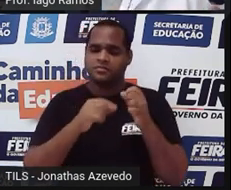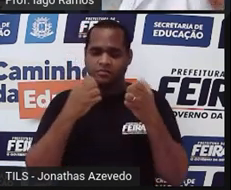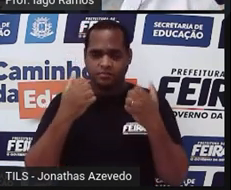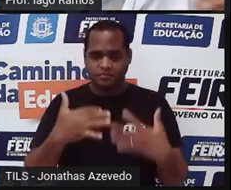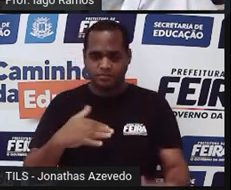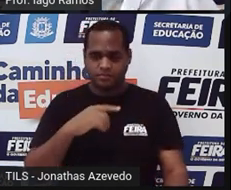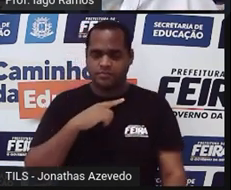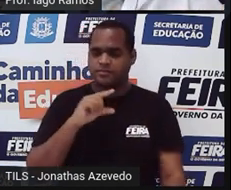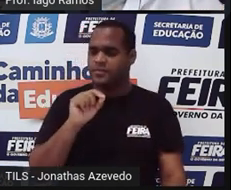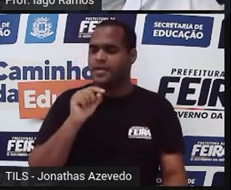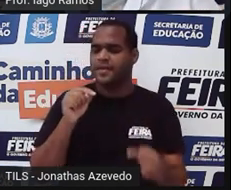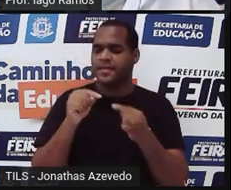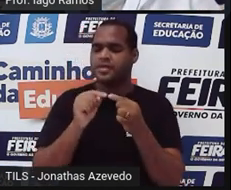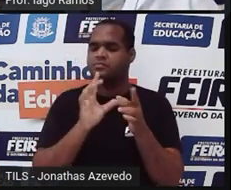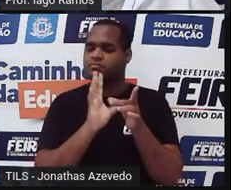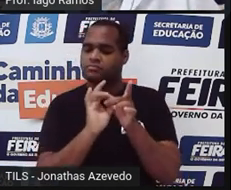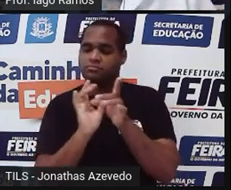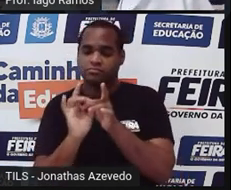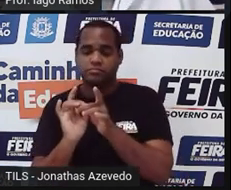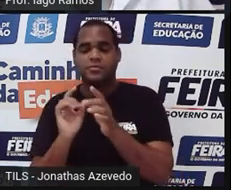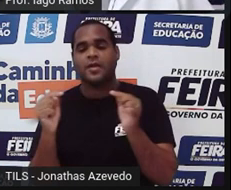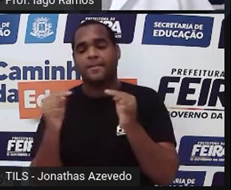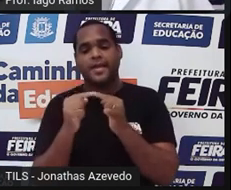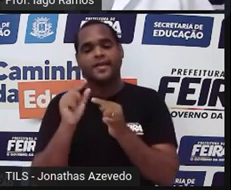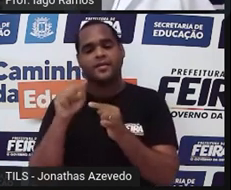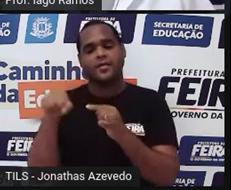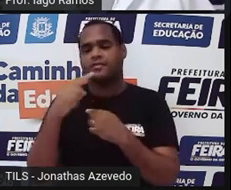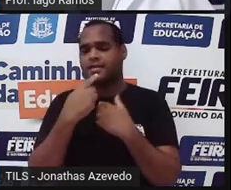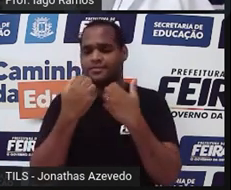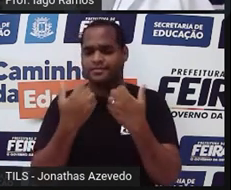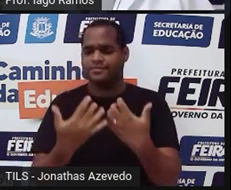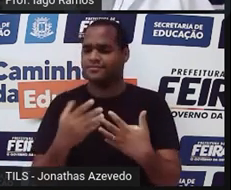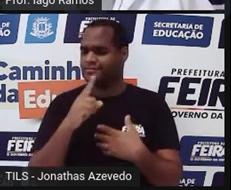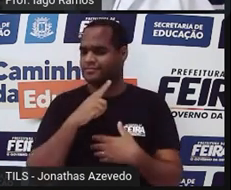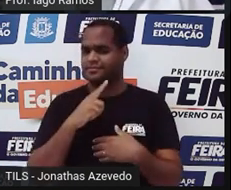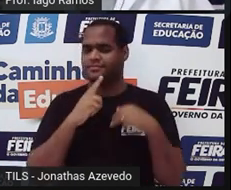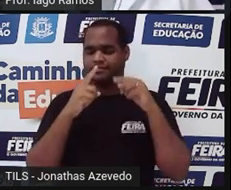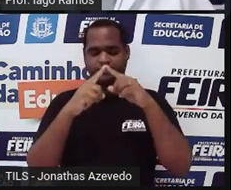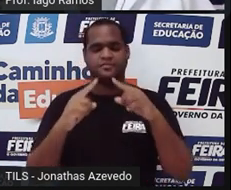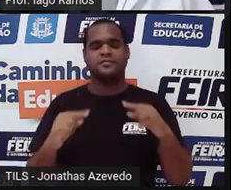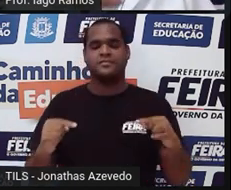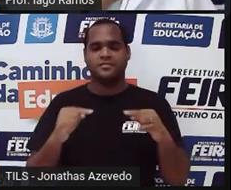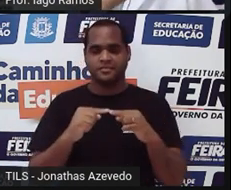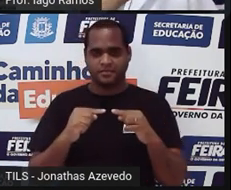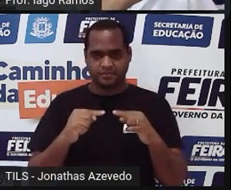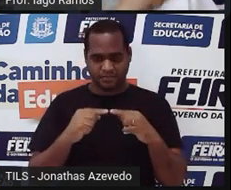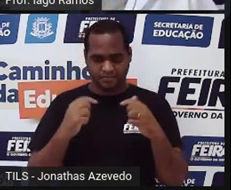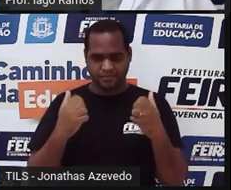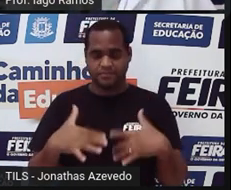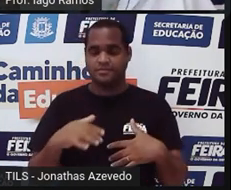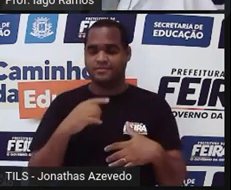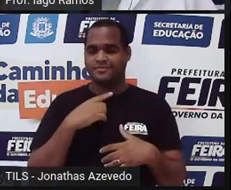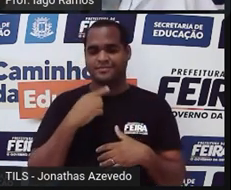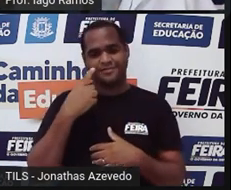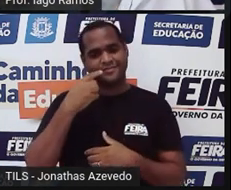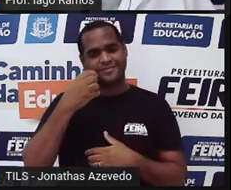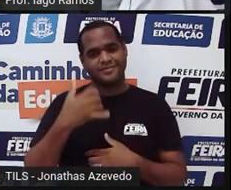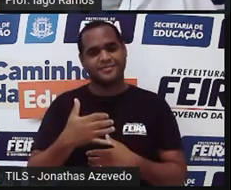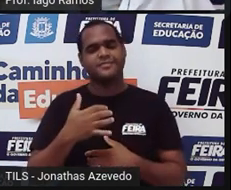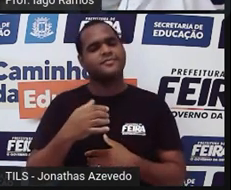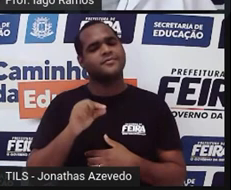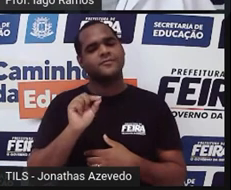que essa frase tem a ver com o a gente está falando aqui, que são os triângulos, tá bom? Então a frase é a seguinte, o